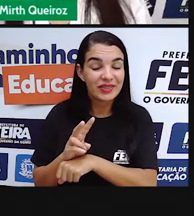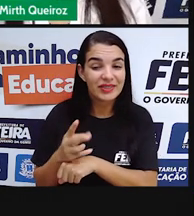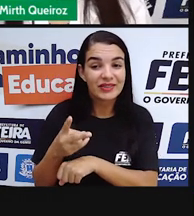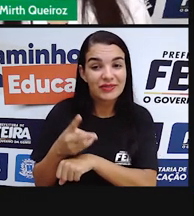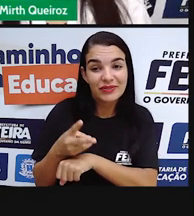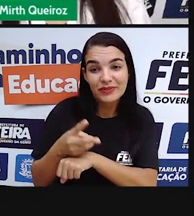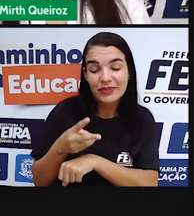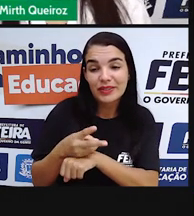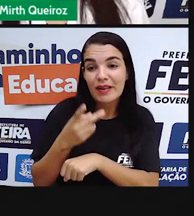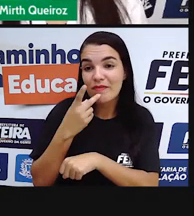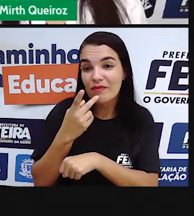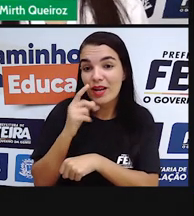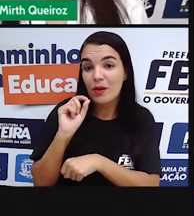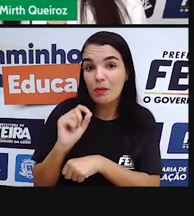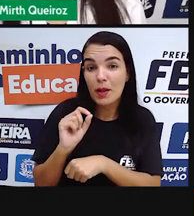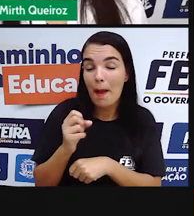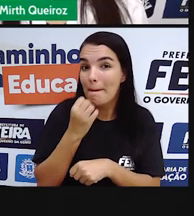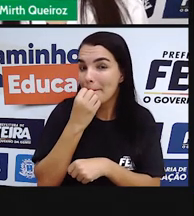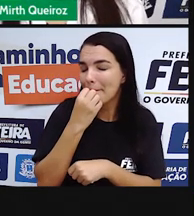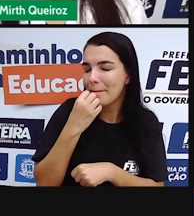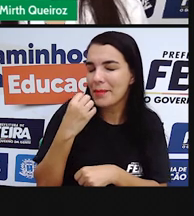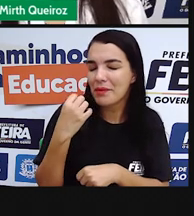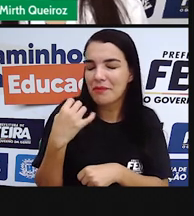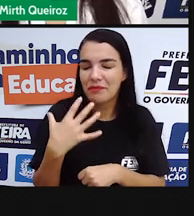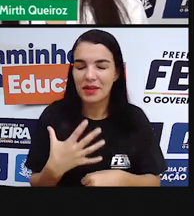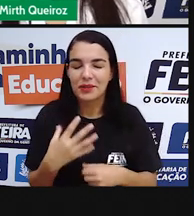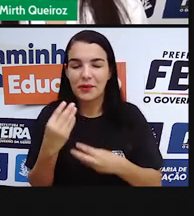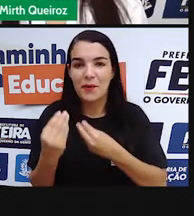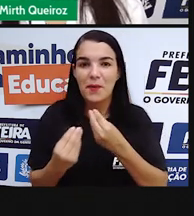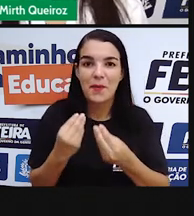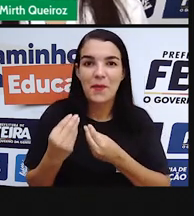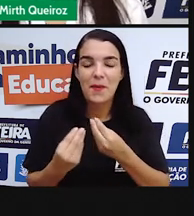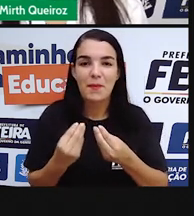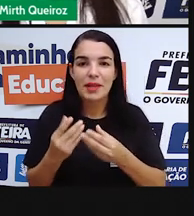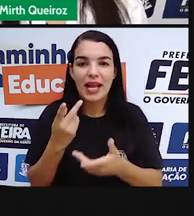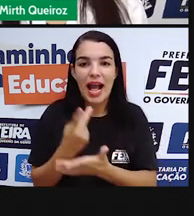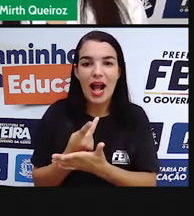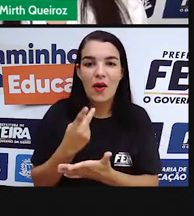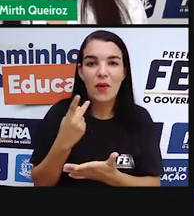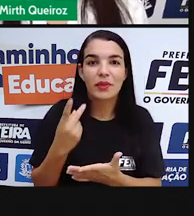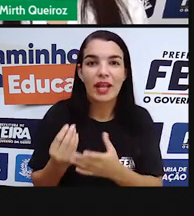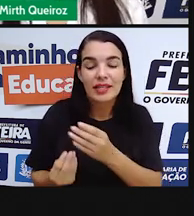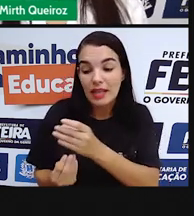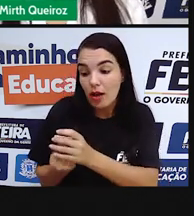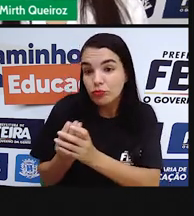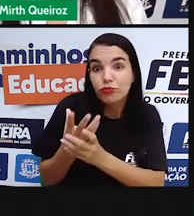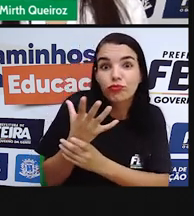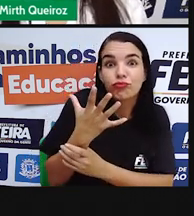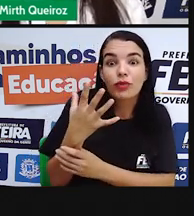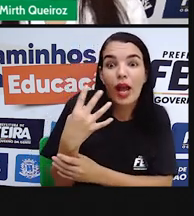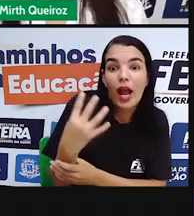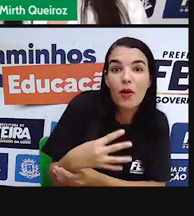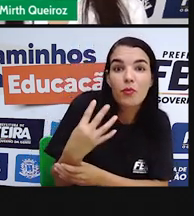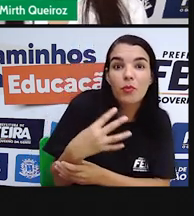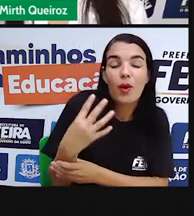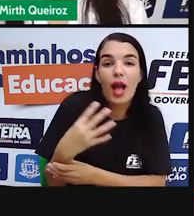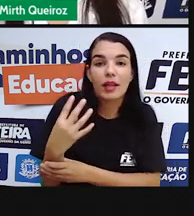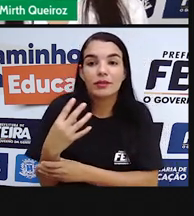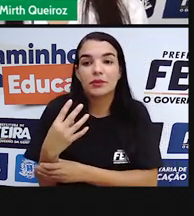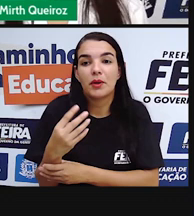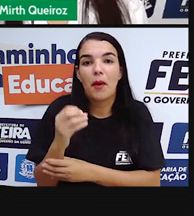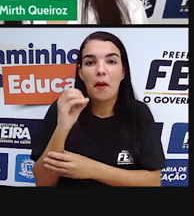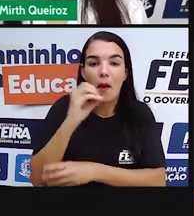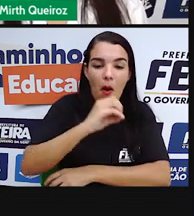vídeo, ela fala brilhantemente sobre como é que surgiram aí as quatro estações do ano, né,